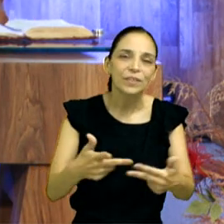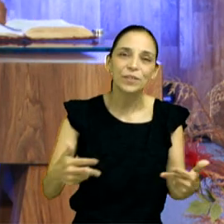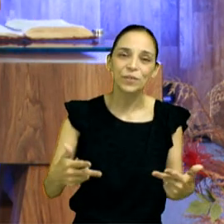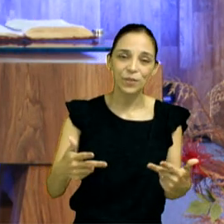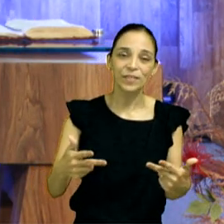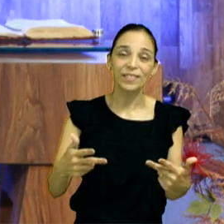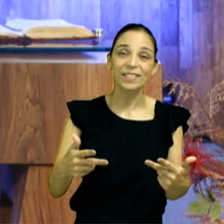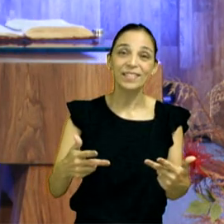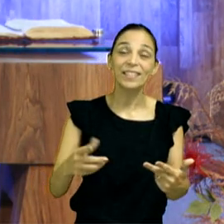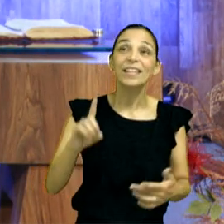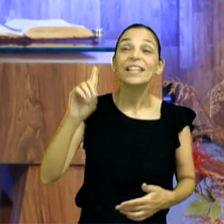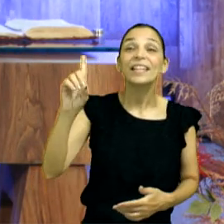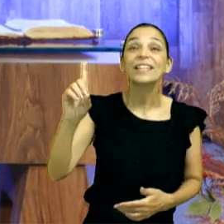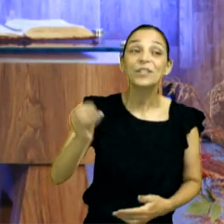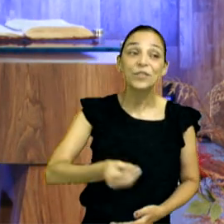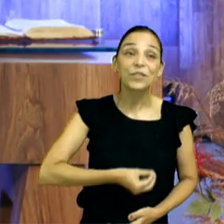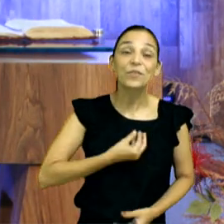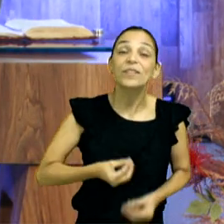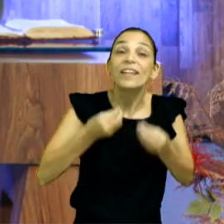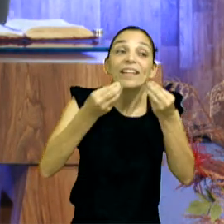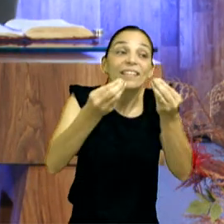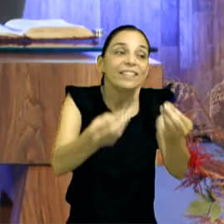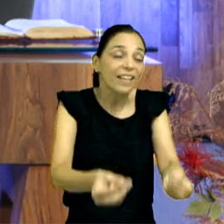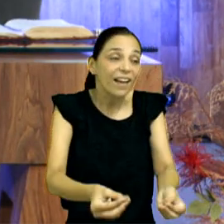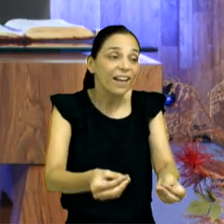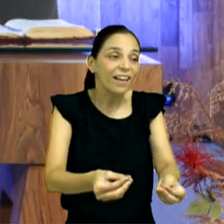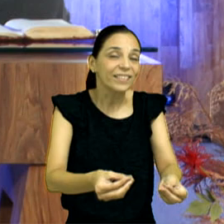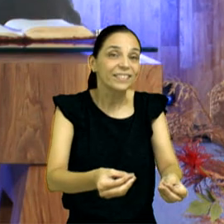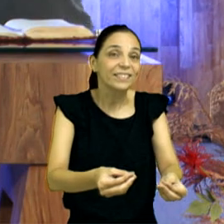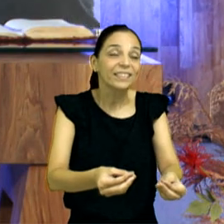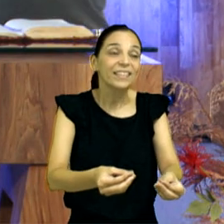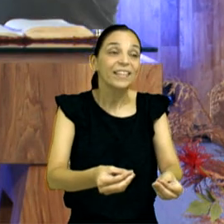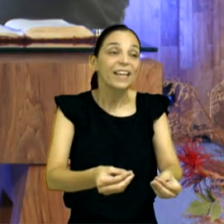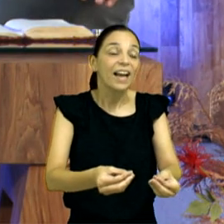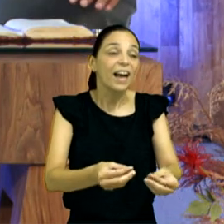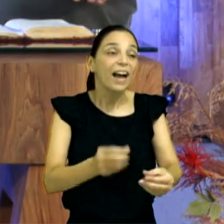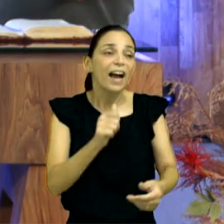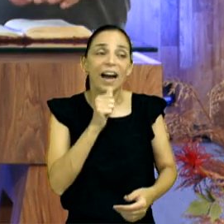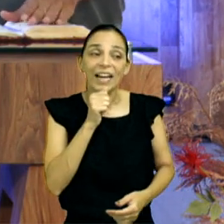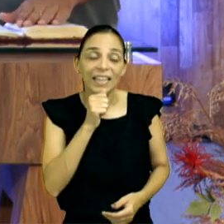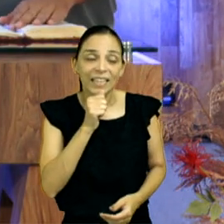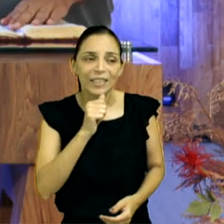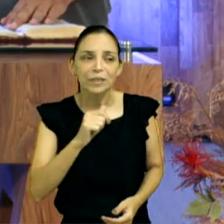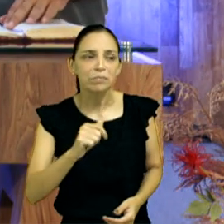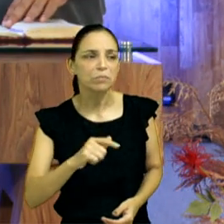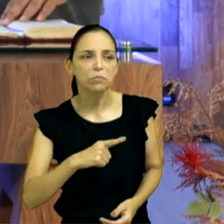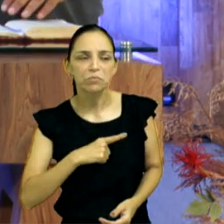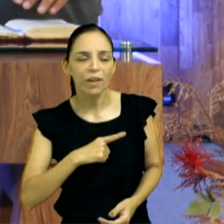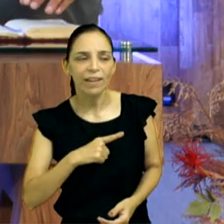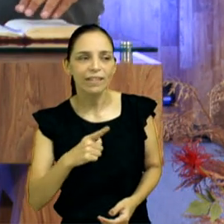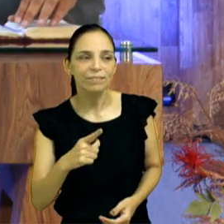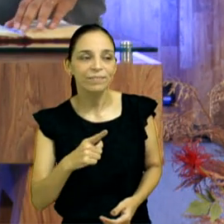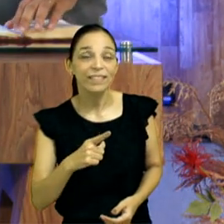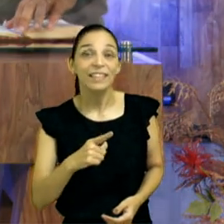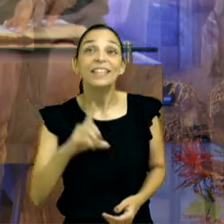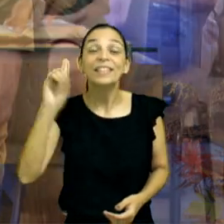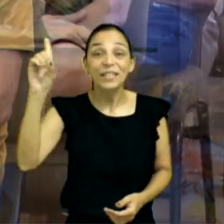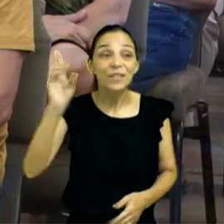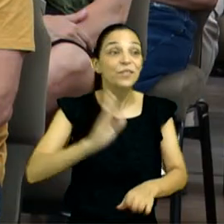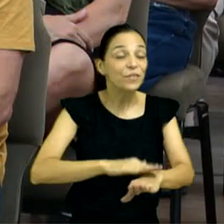Deus que vivifica os mortos, e chama as coisas que não são, como se já fossem, esse é o nosso Deus,